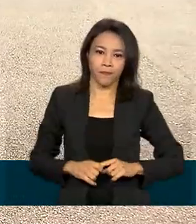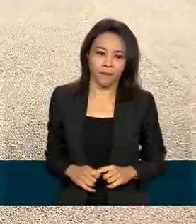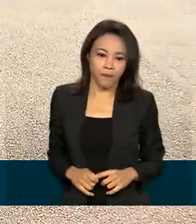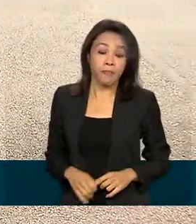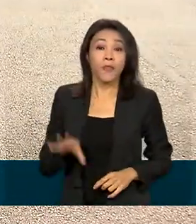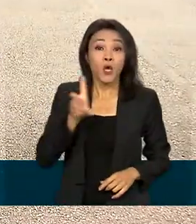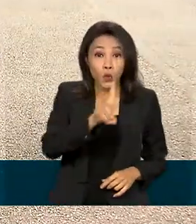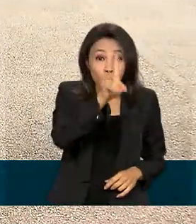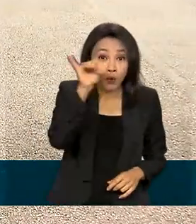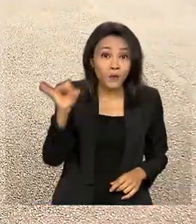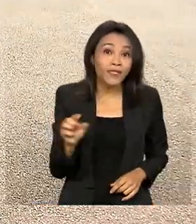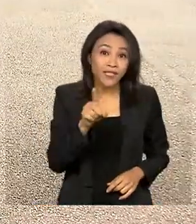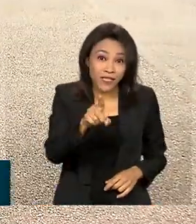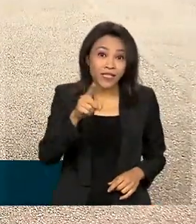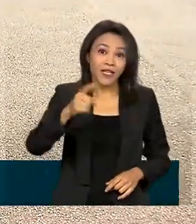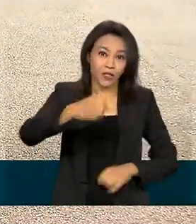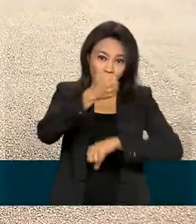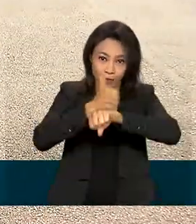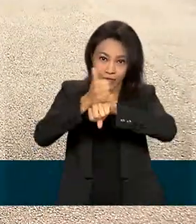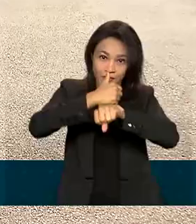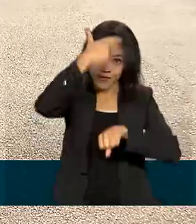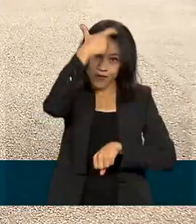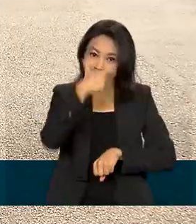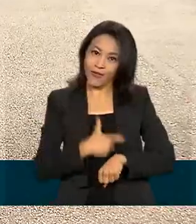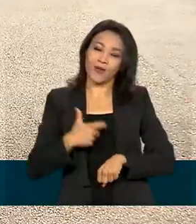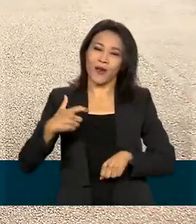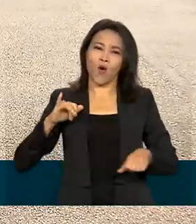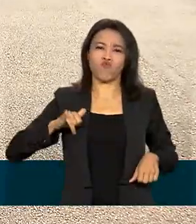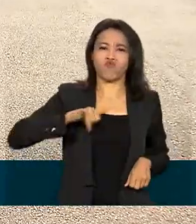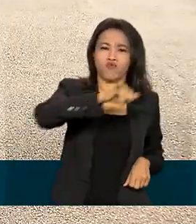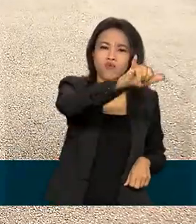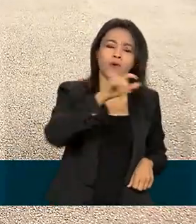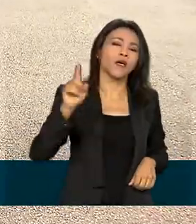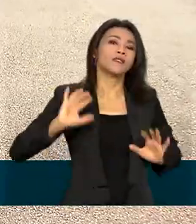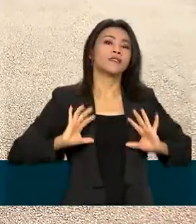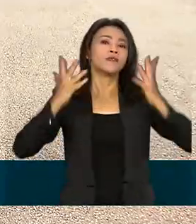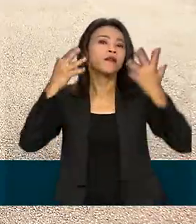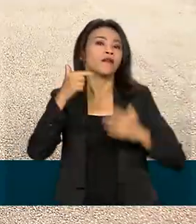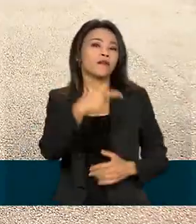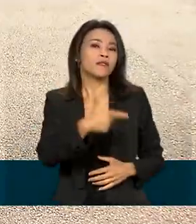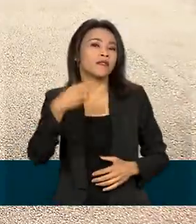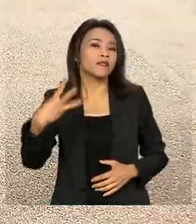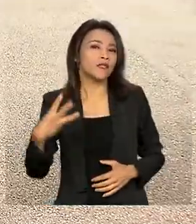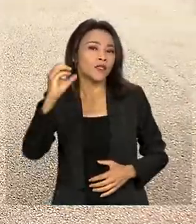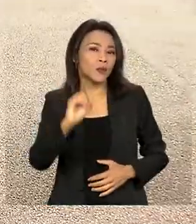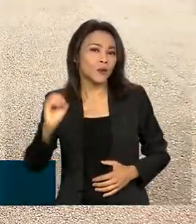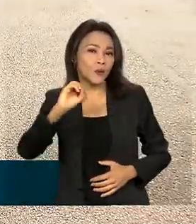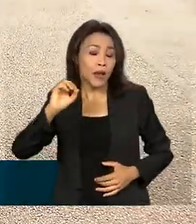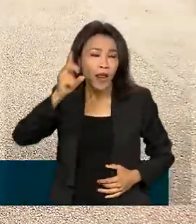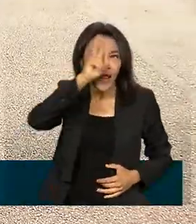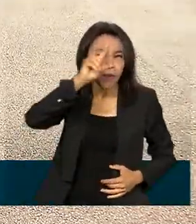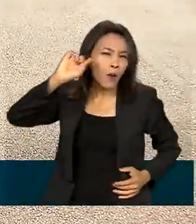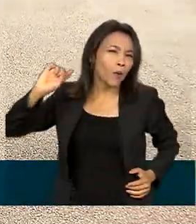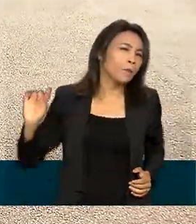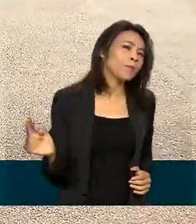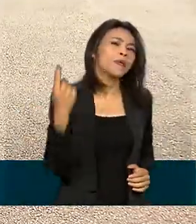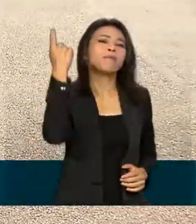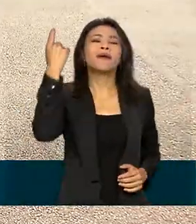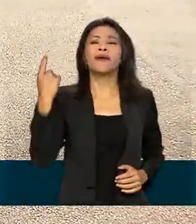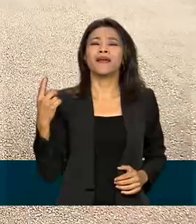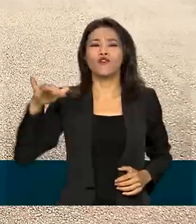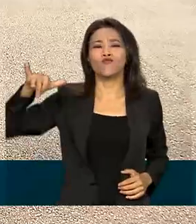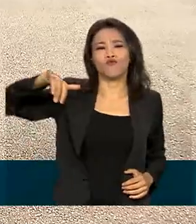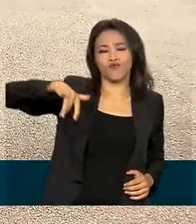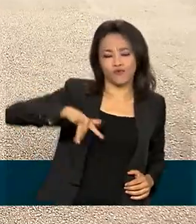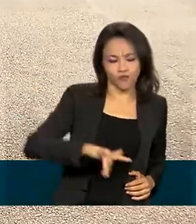O Dia do Aviador e da Força Aérea Brasileira é celebrado em 23 de outubro para lembrar o primeiro voo do 14 Bis